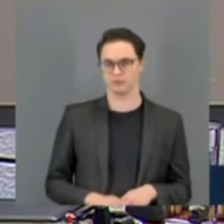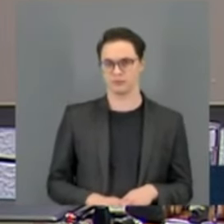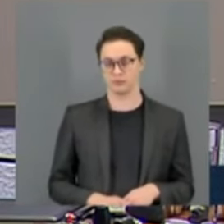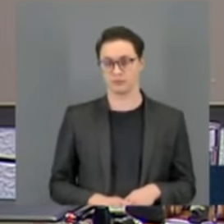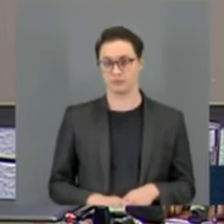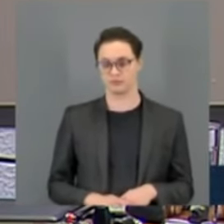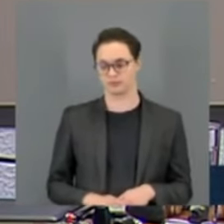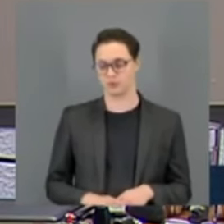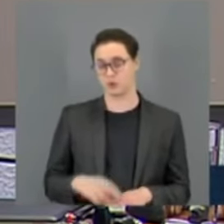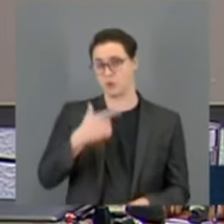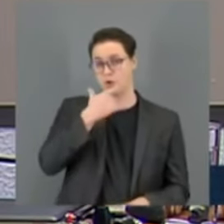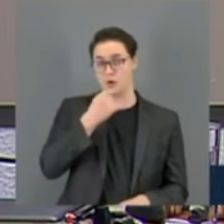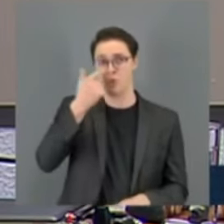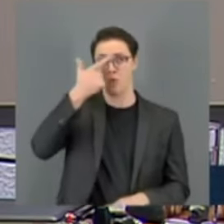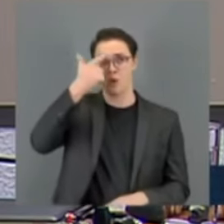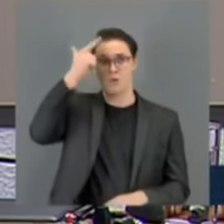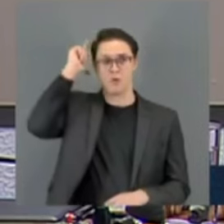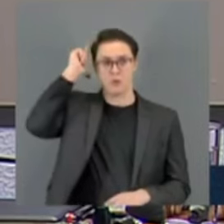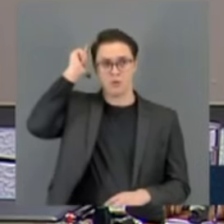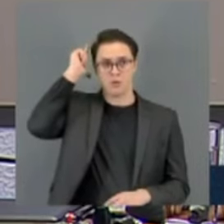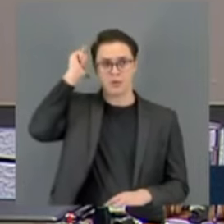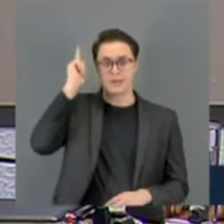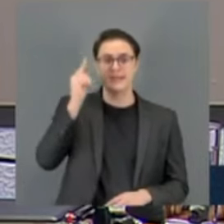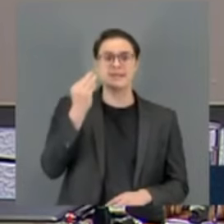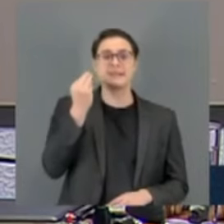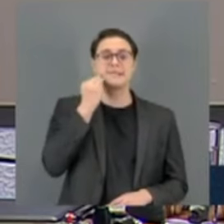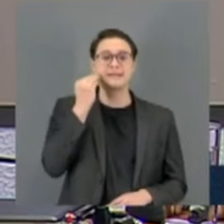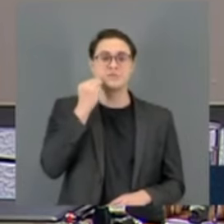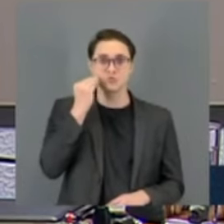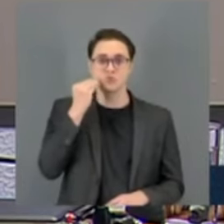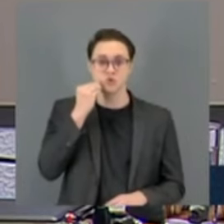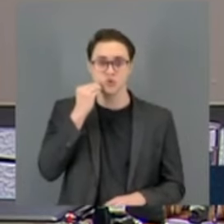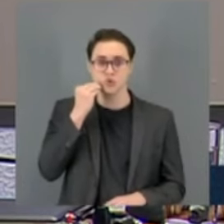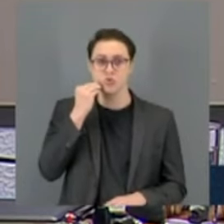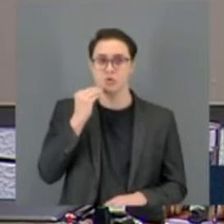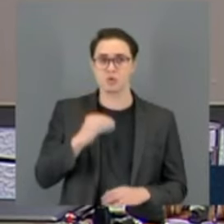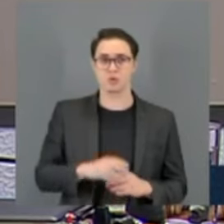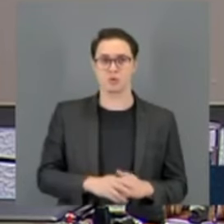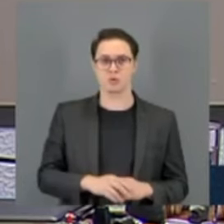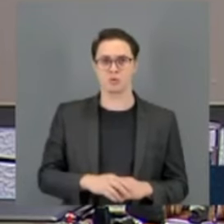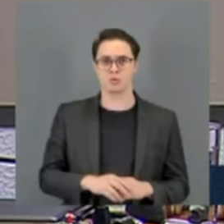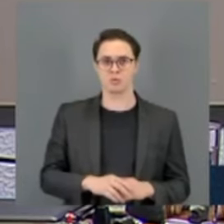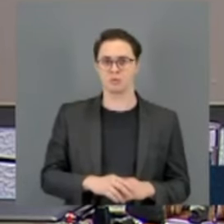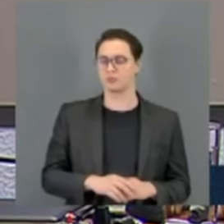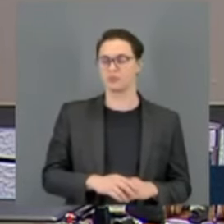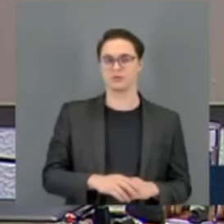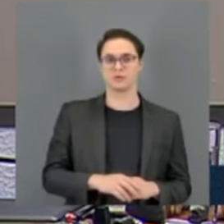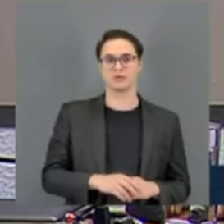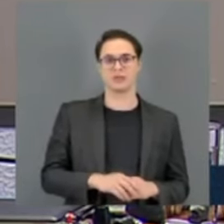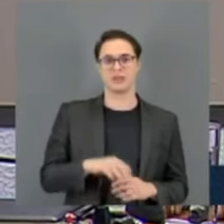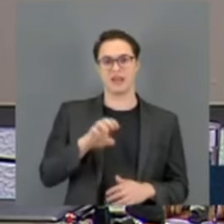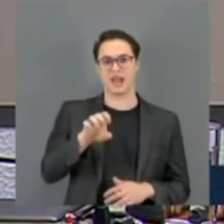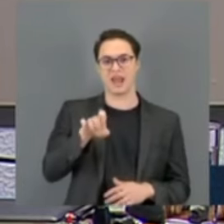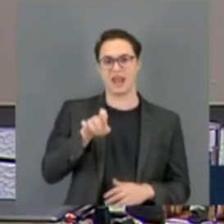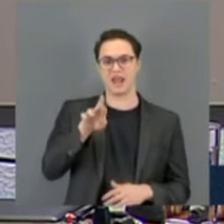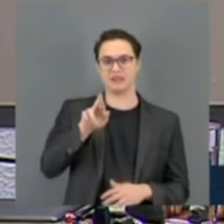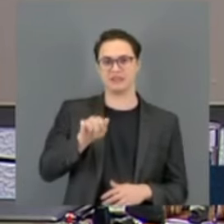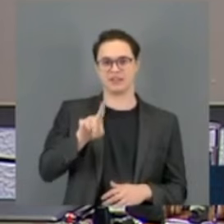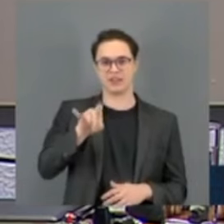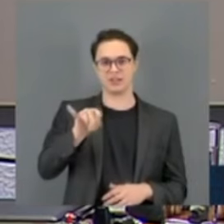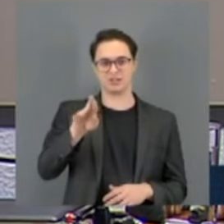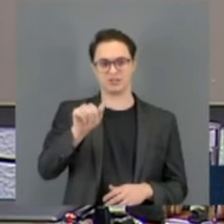Alexandre de Moraes tentou extraditar Alexandre de Moraes, Alain dos Santos, através de um pedido